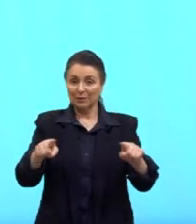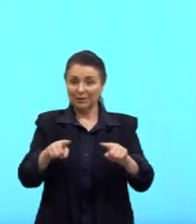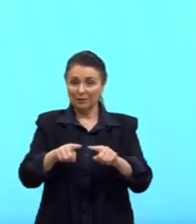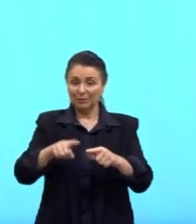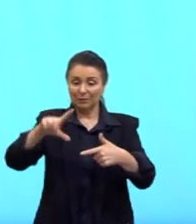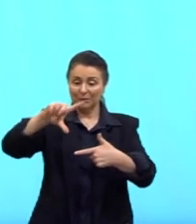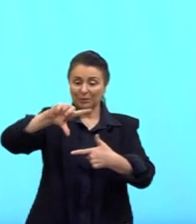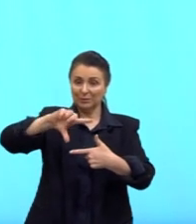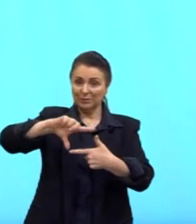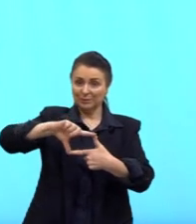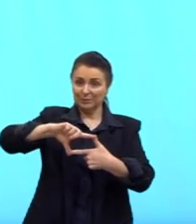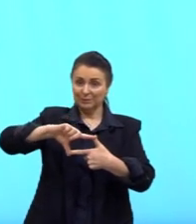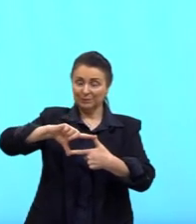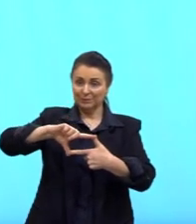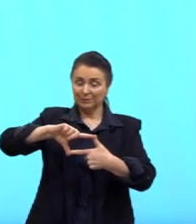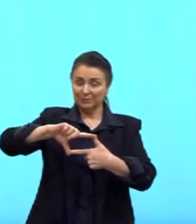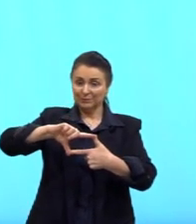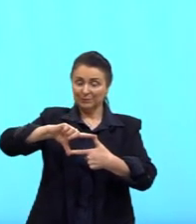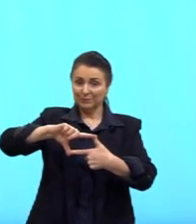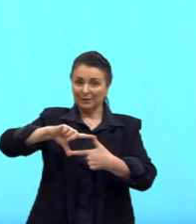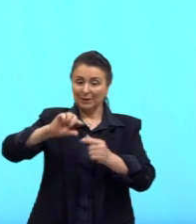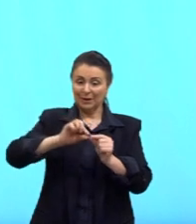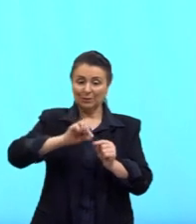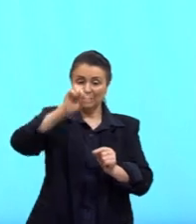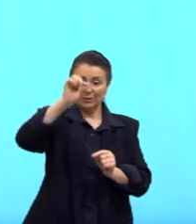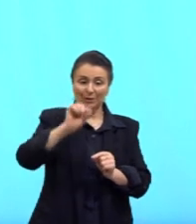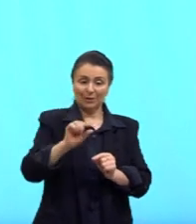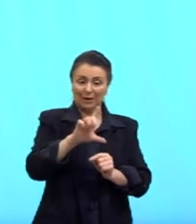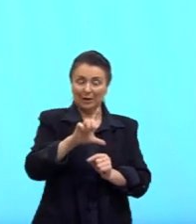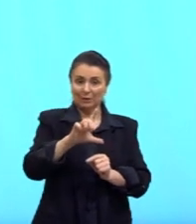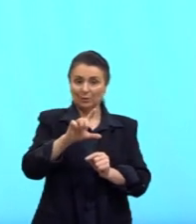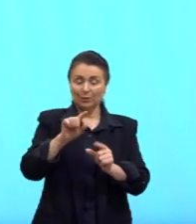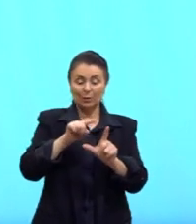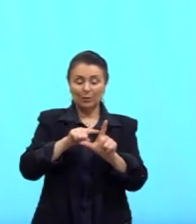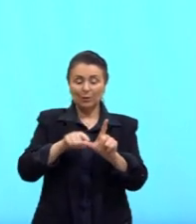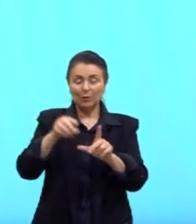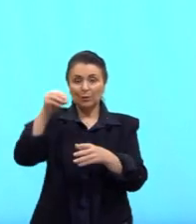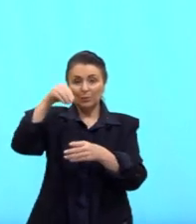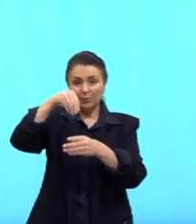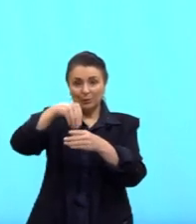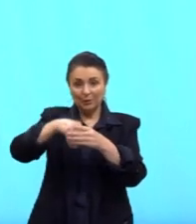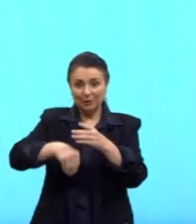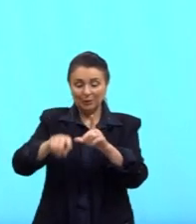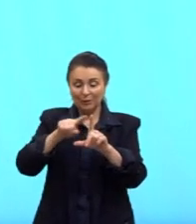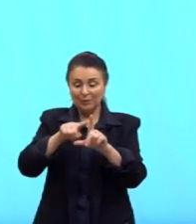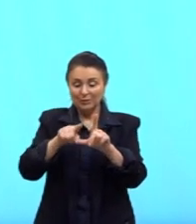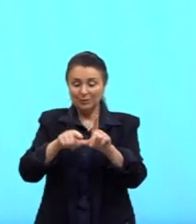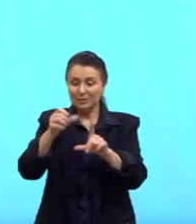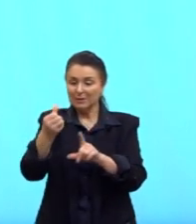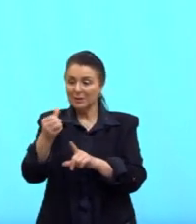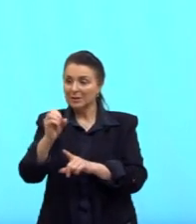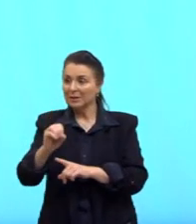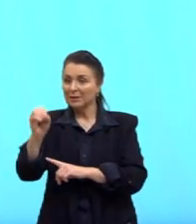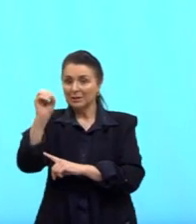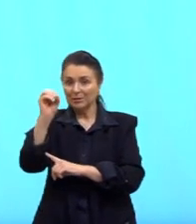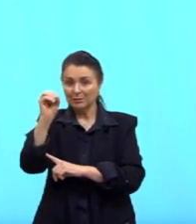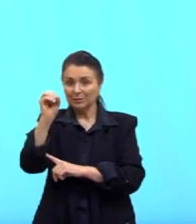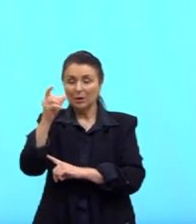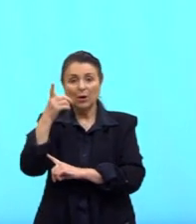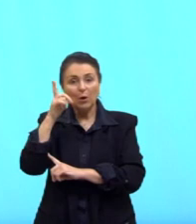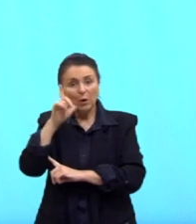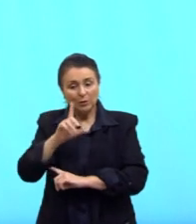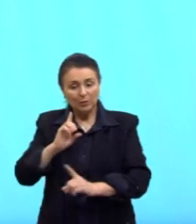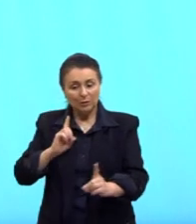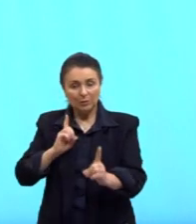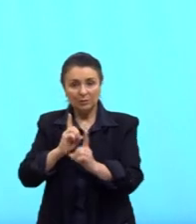90, um dos lados dele é a altura e um dos ângulos internos é aquele ângulo de 60 graus. Eu consigo